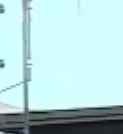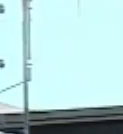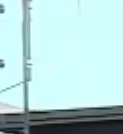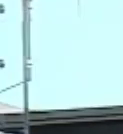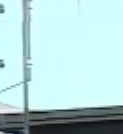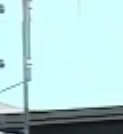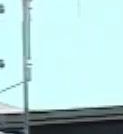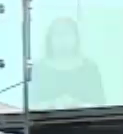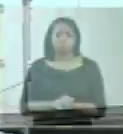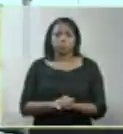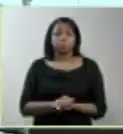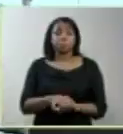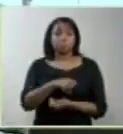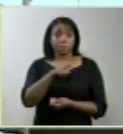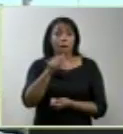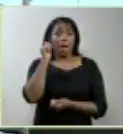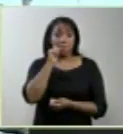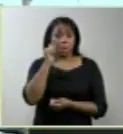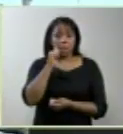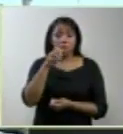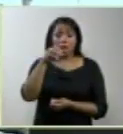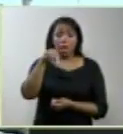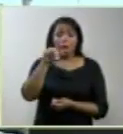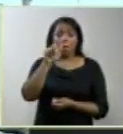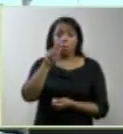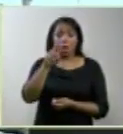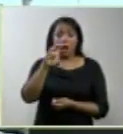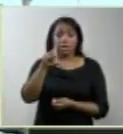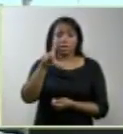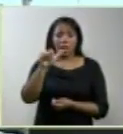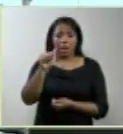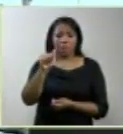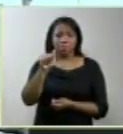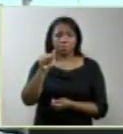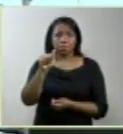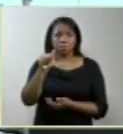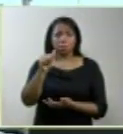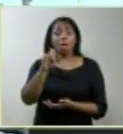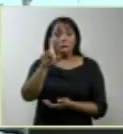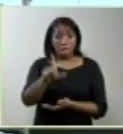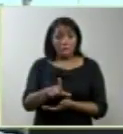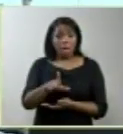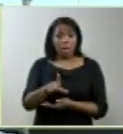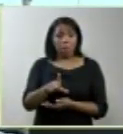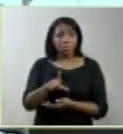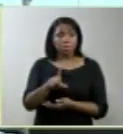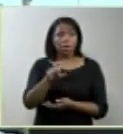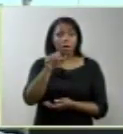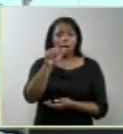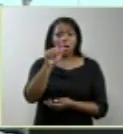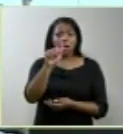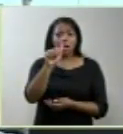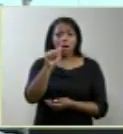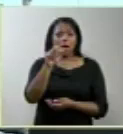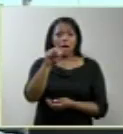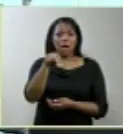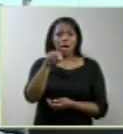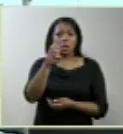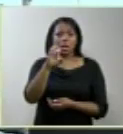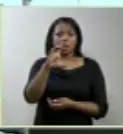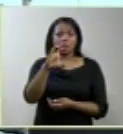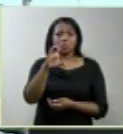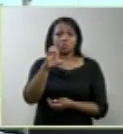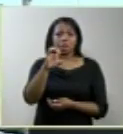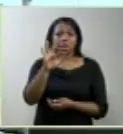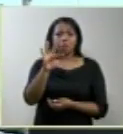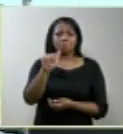Marcela era anencefala? Não sou eu que vou dizer. Eu não sou médica. Eu não examinei a